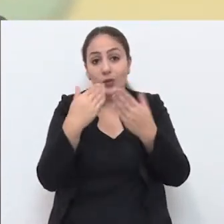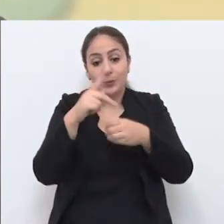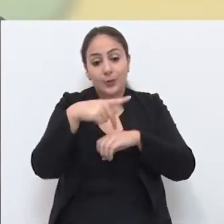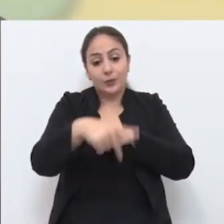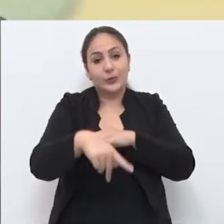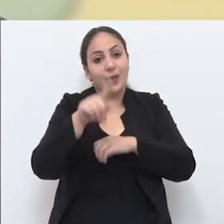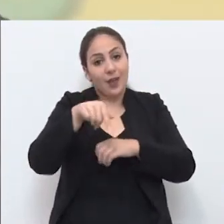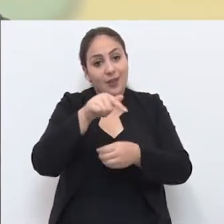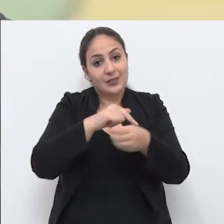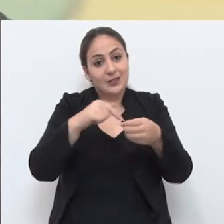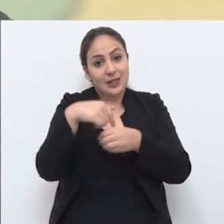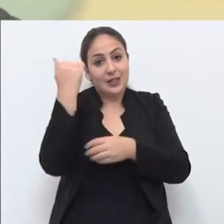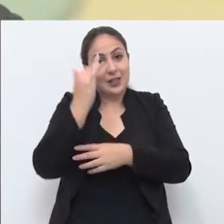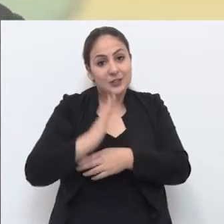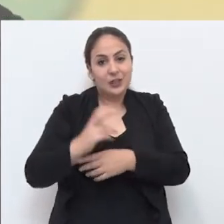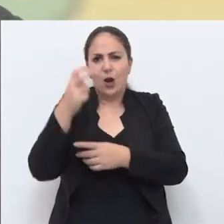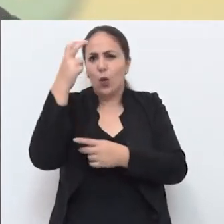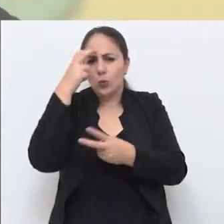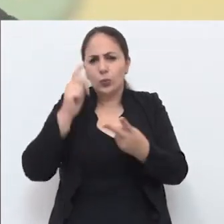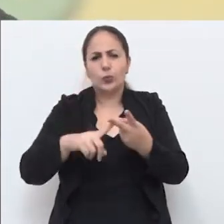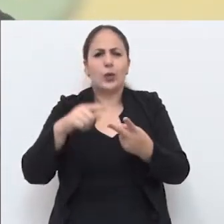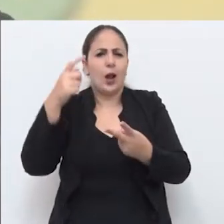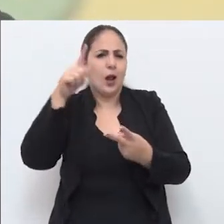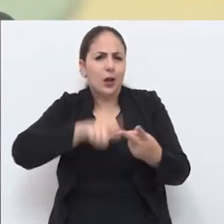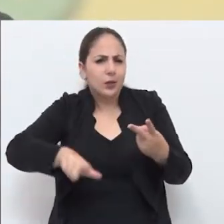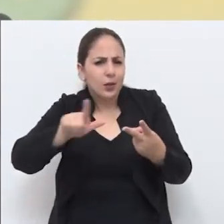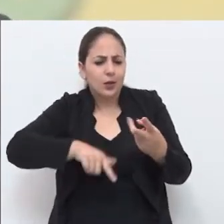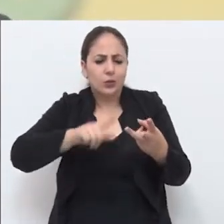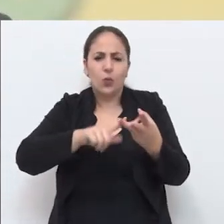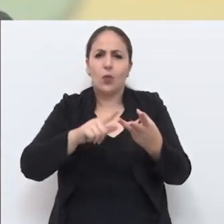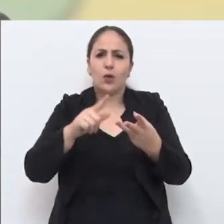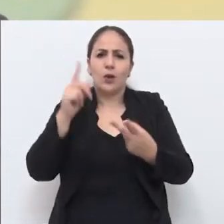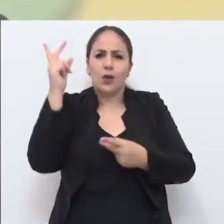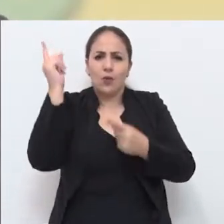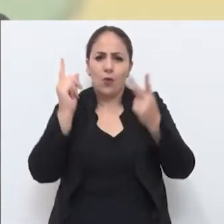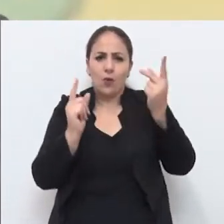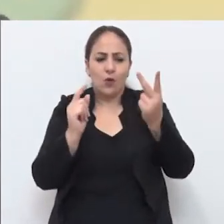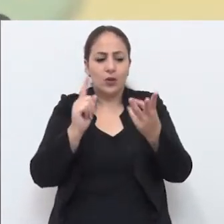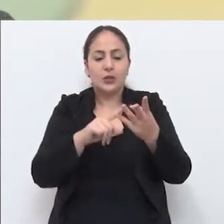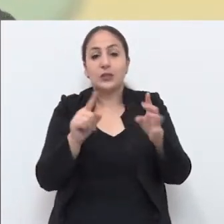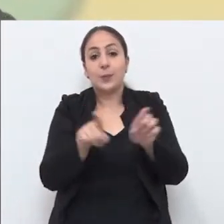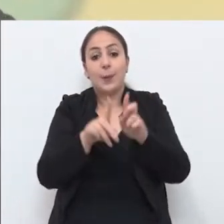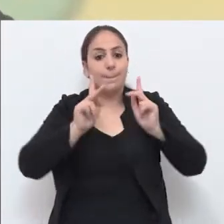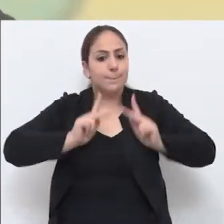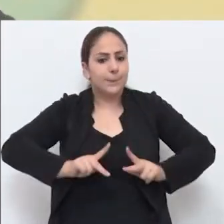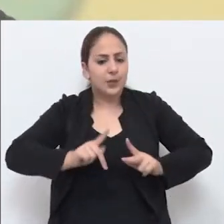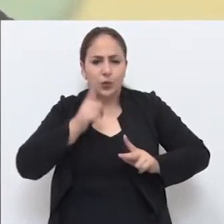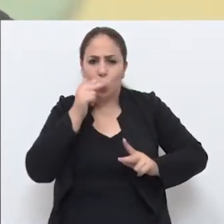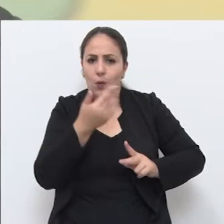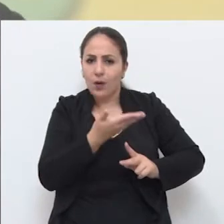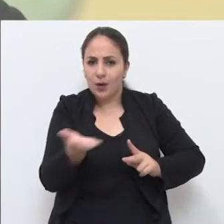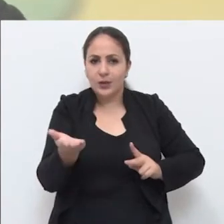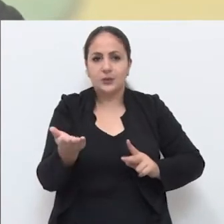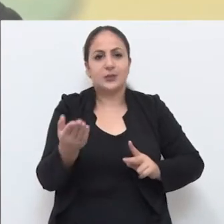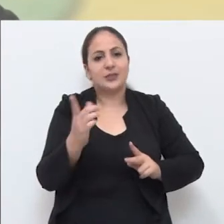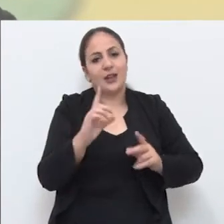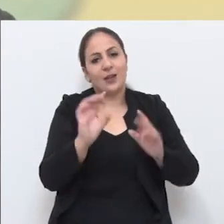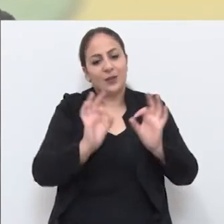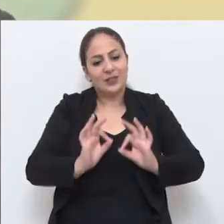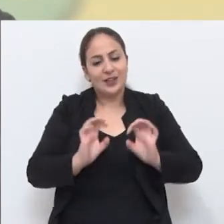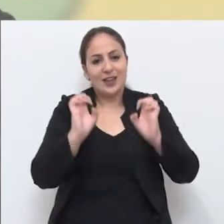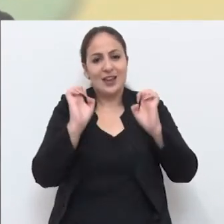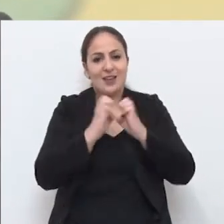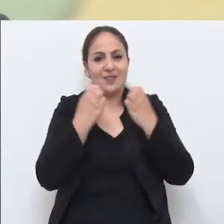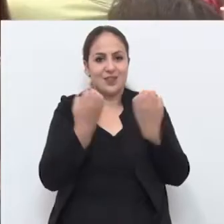a cidade de Mons, que passou de a cidade nacional da cultura, da literatura, do folclore e porque temos pessoas que nem eles aqui estão